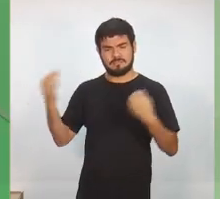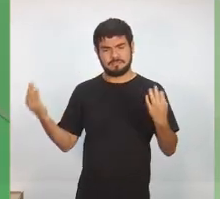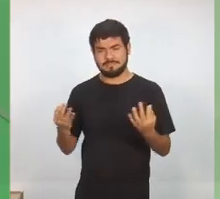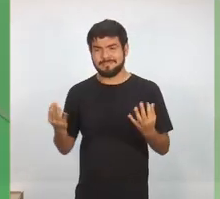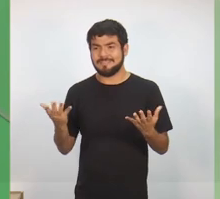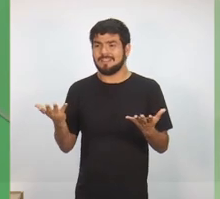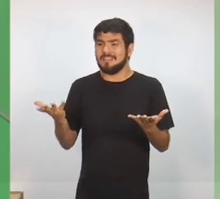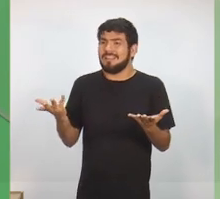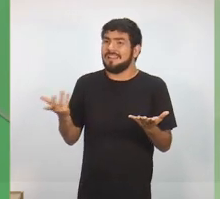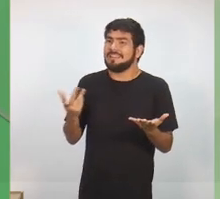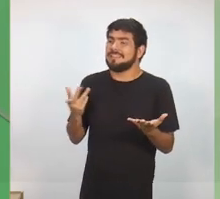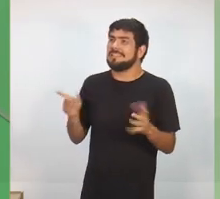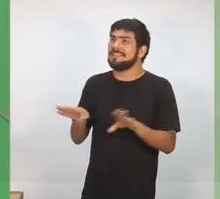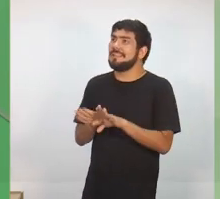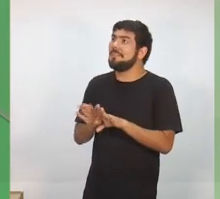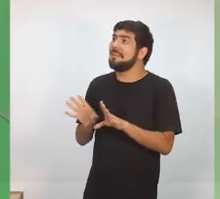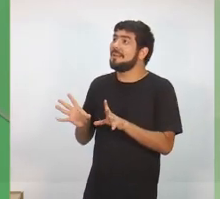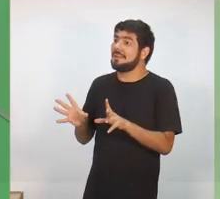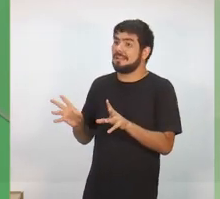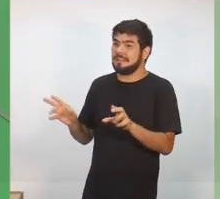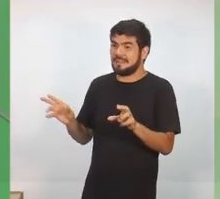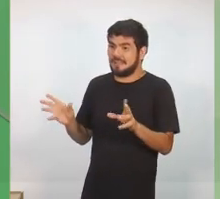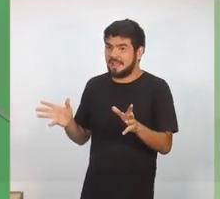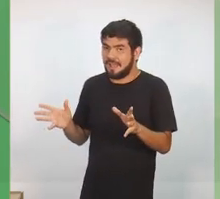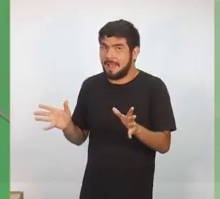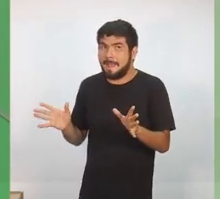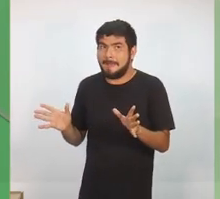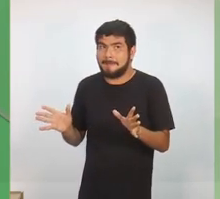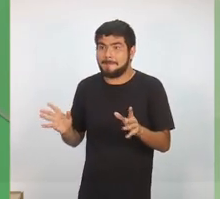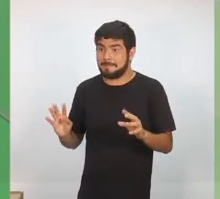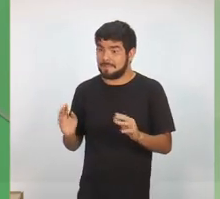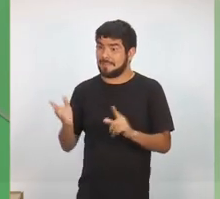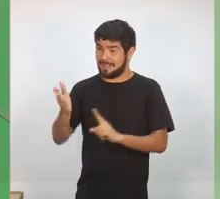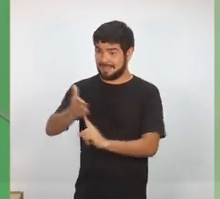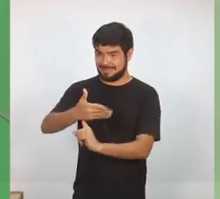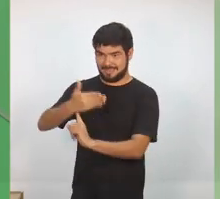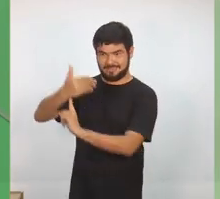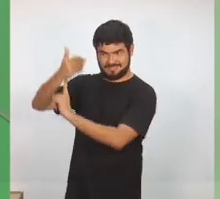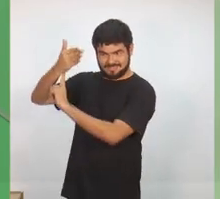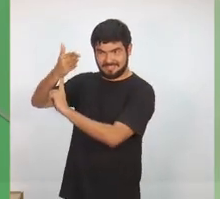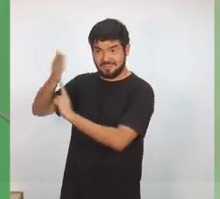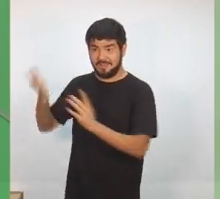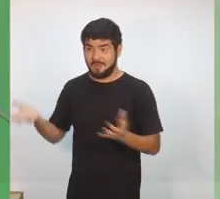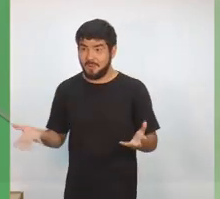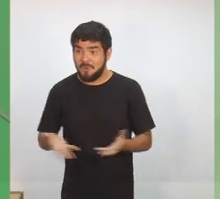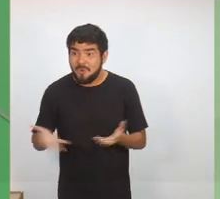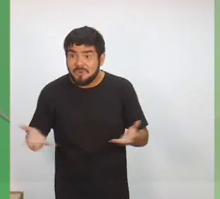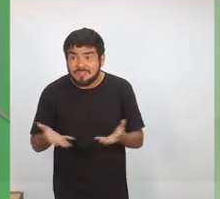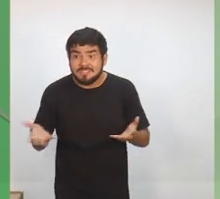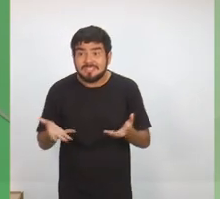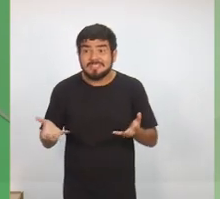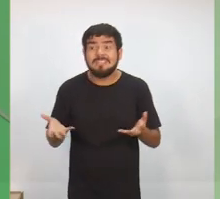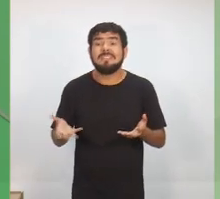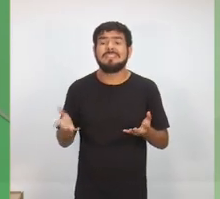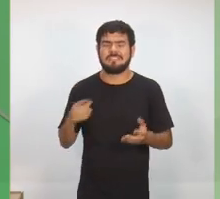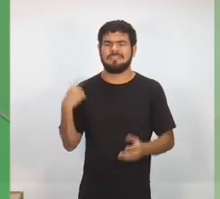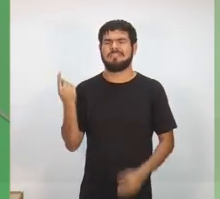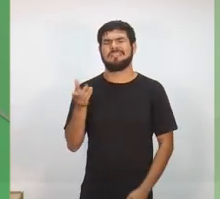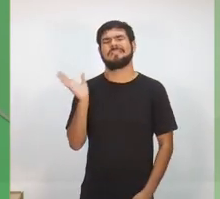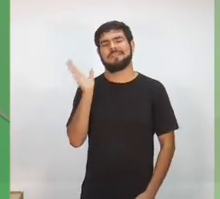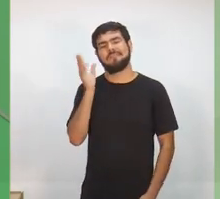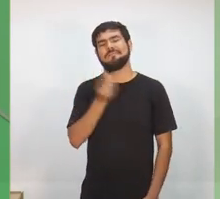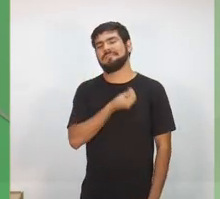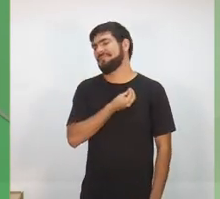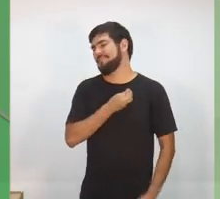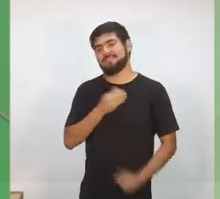E colocando ainda isso com relação à questão da tecnologia, hoje ela é vivenciada no meio de todos nós. Ninguém